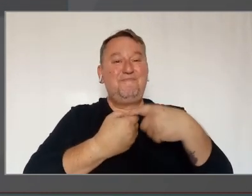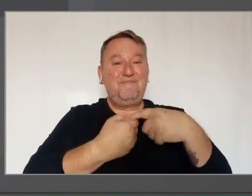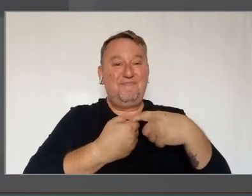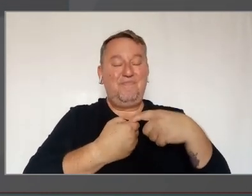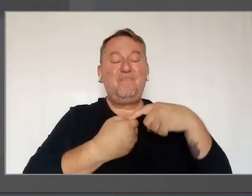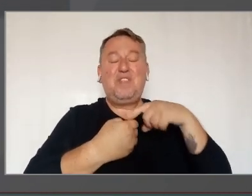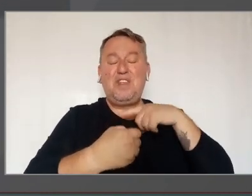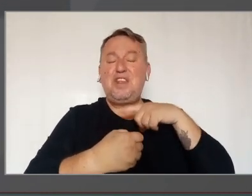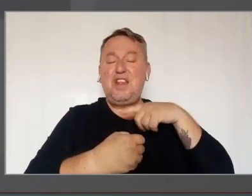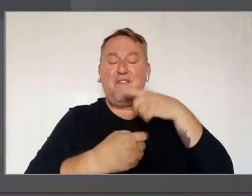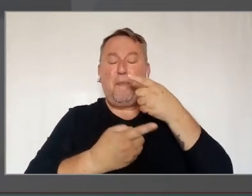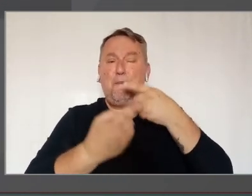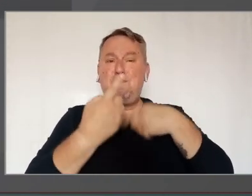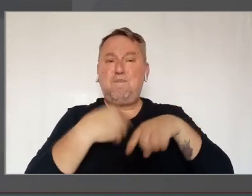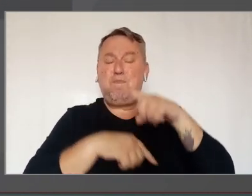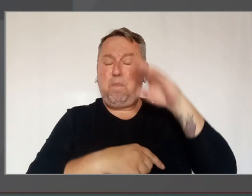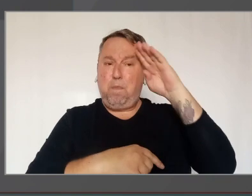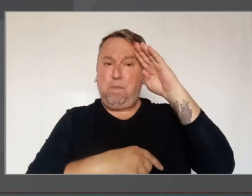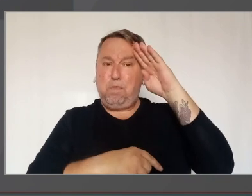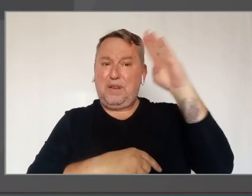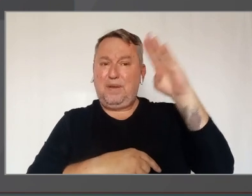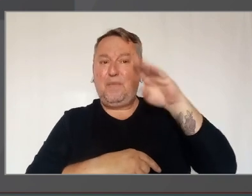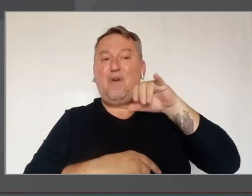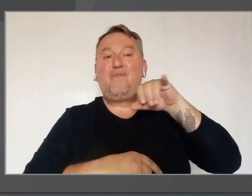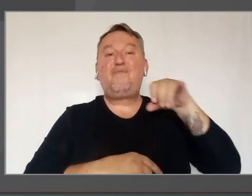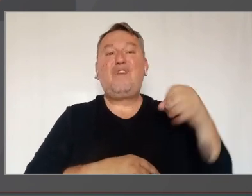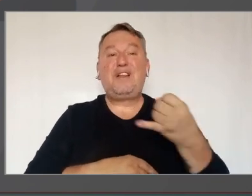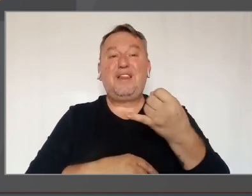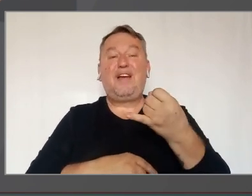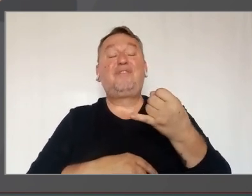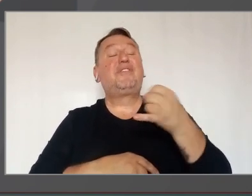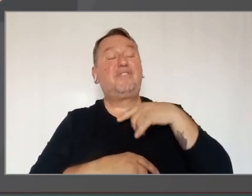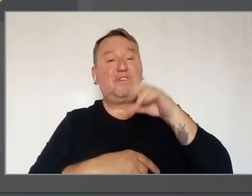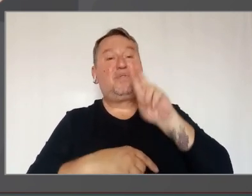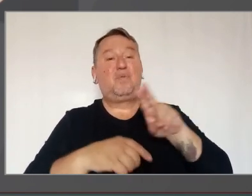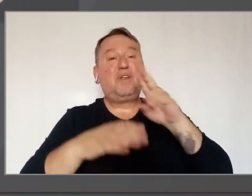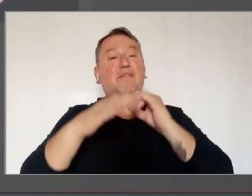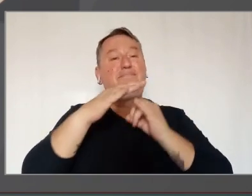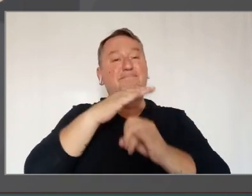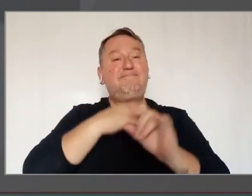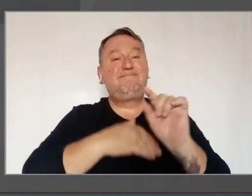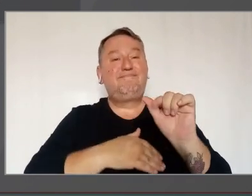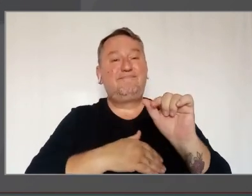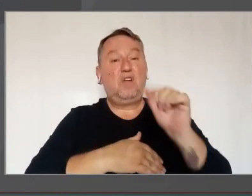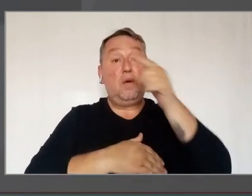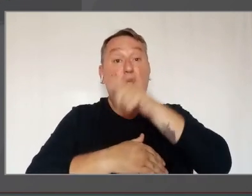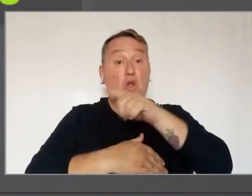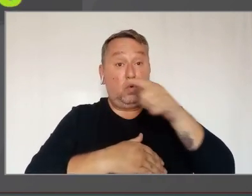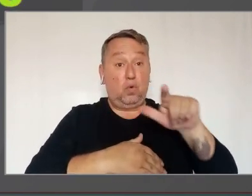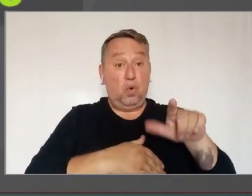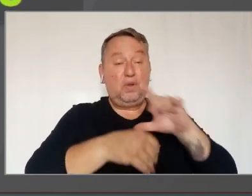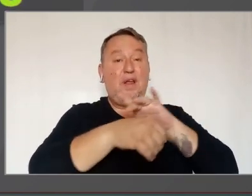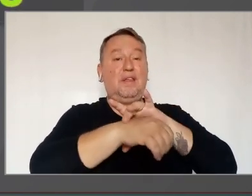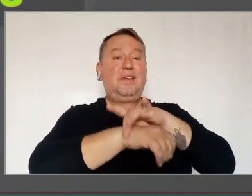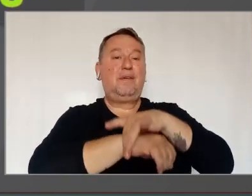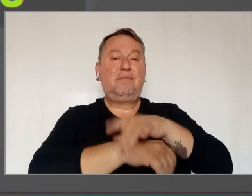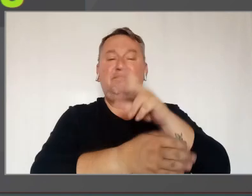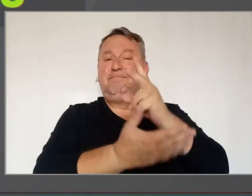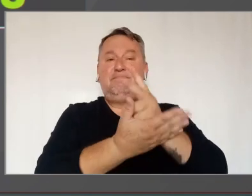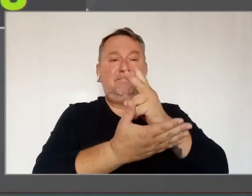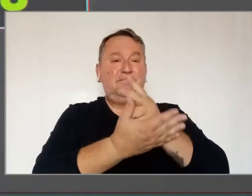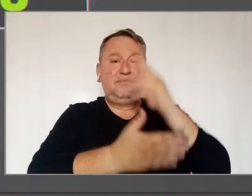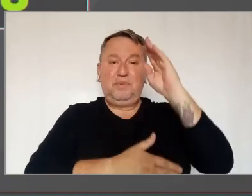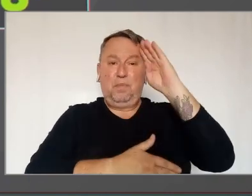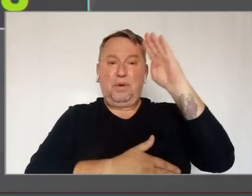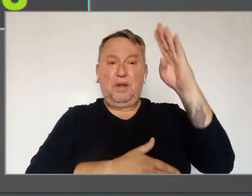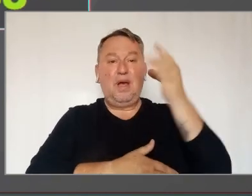liderou como principal vantagem de se aplicar o dinheiro. Para todas as outras, a segurança segue sendo o